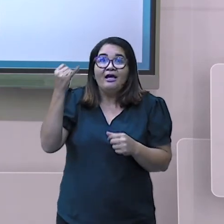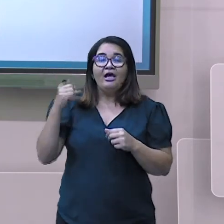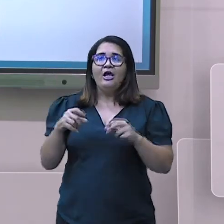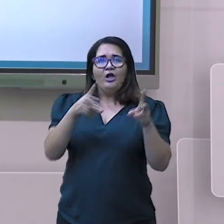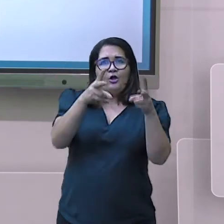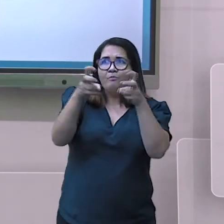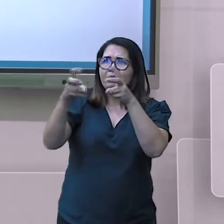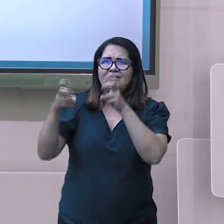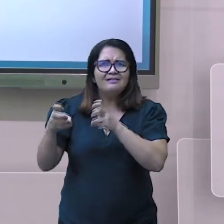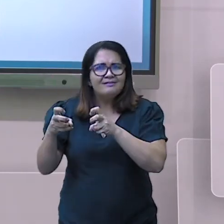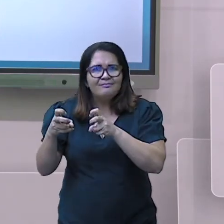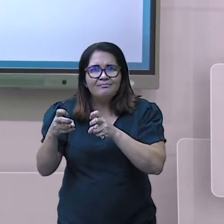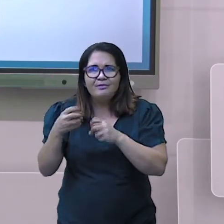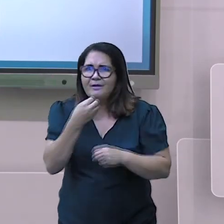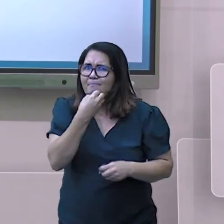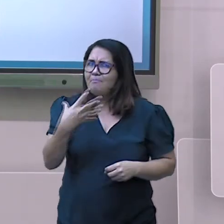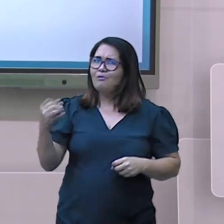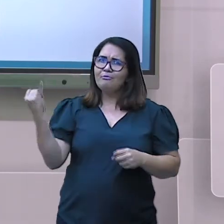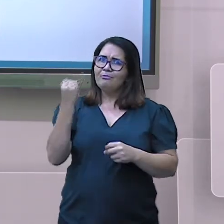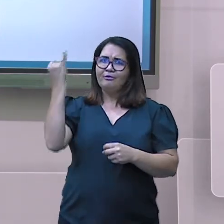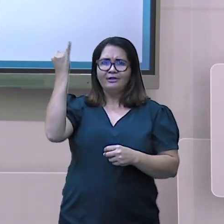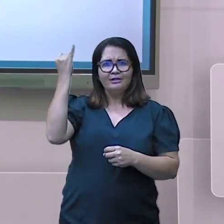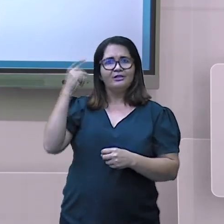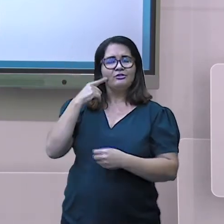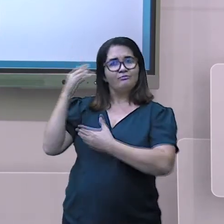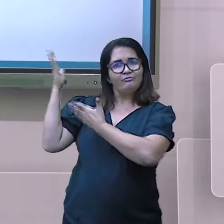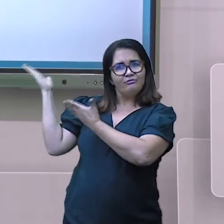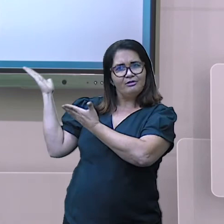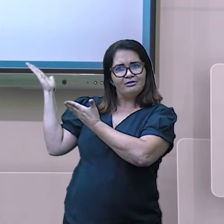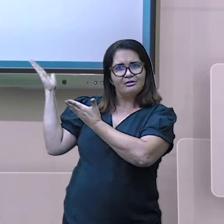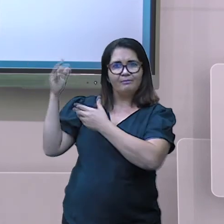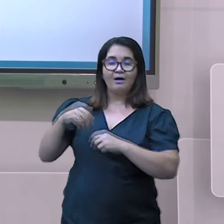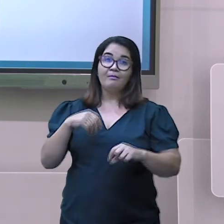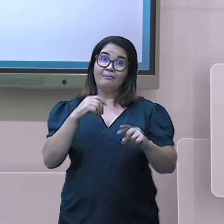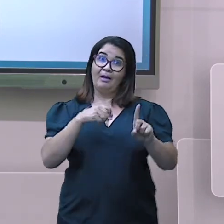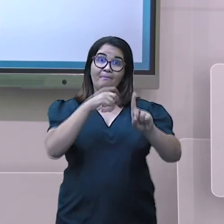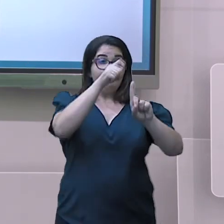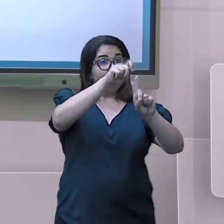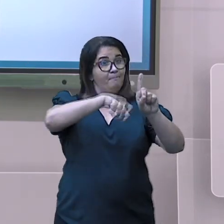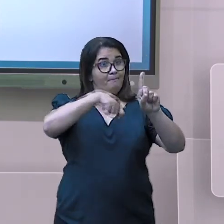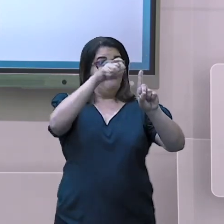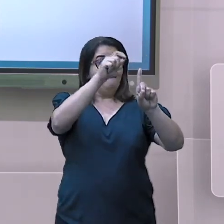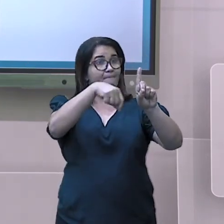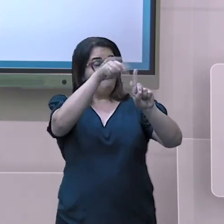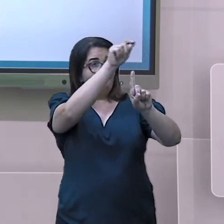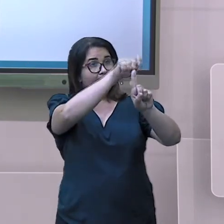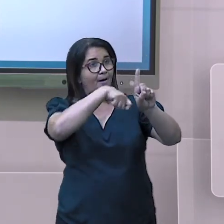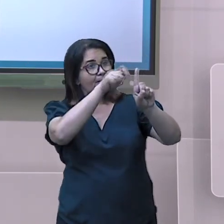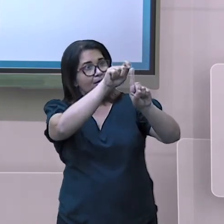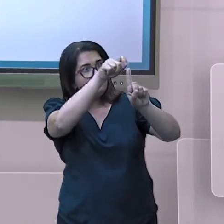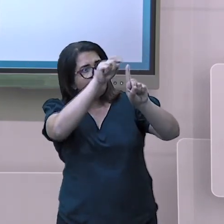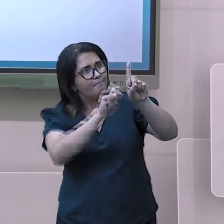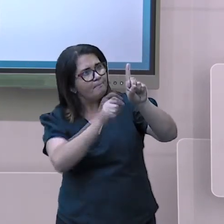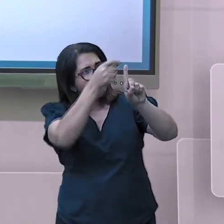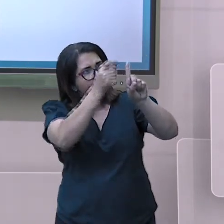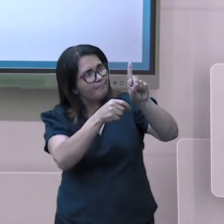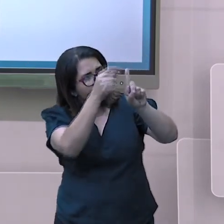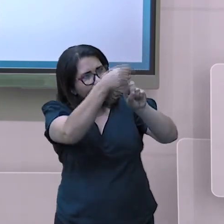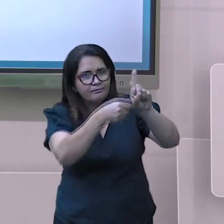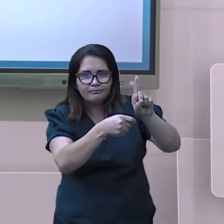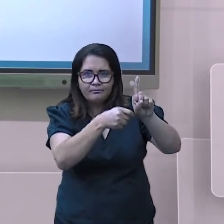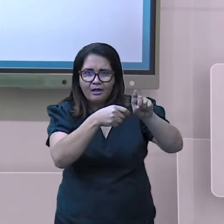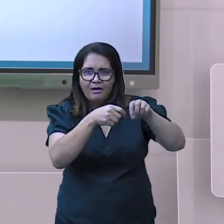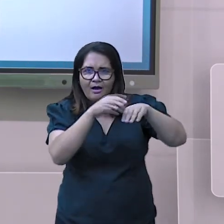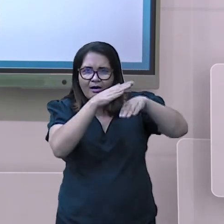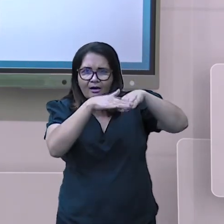casca de banana pra polir os sapatos. Então você vai descascar a banana. E aí nessa parte, olha, inferior da banana,